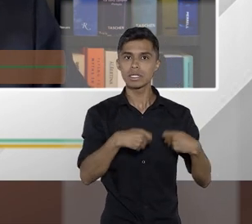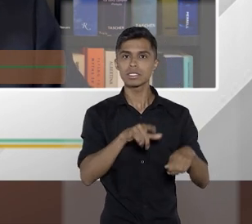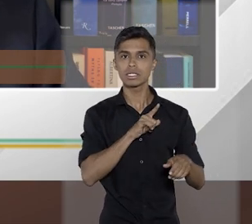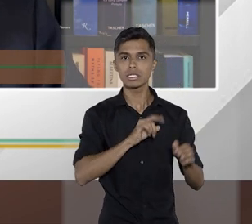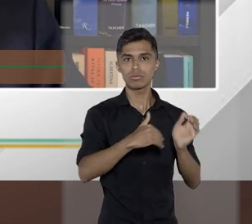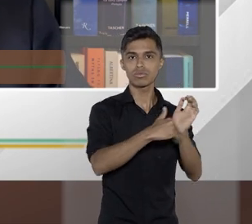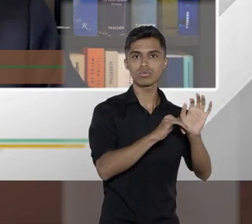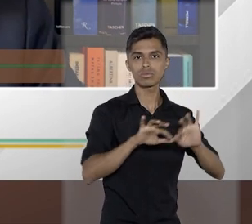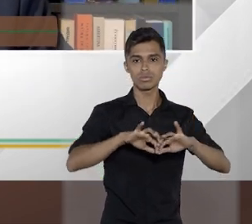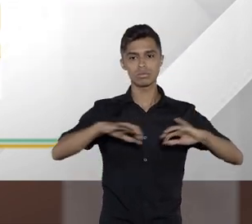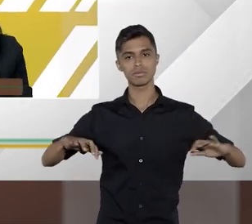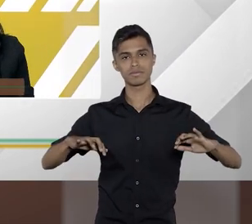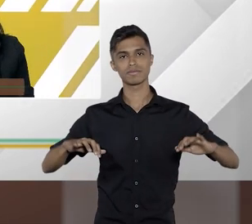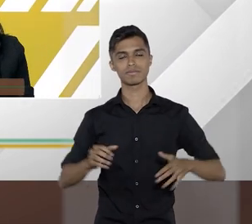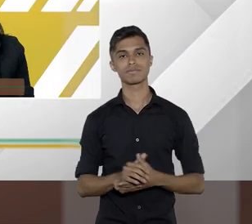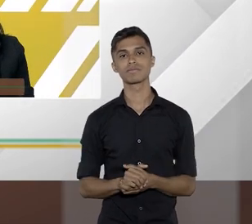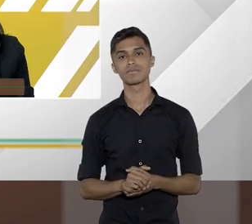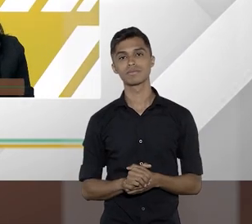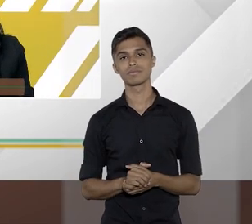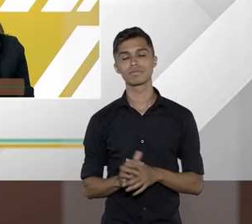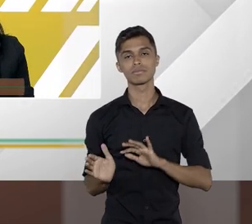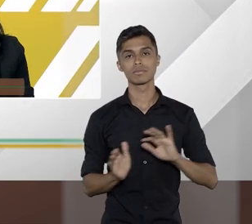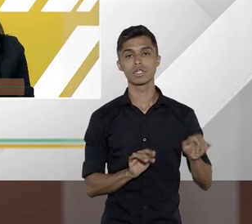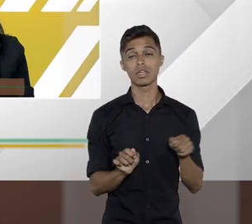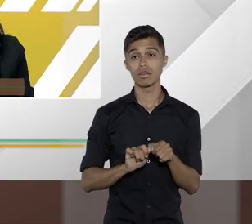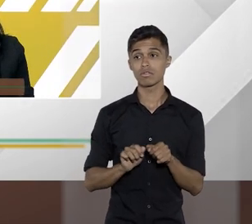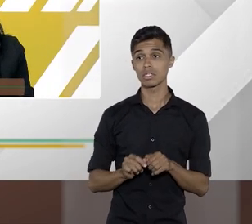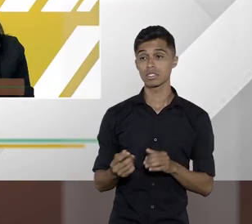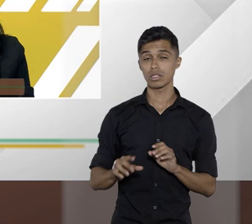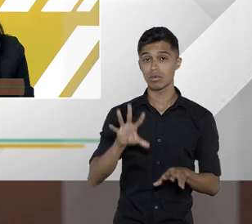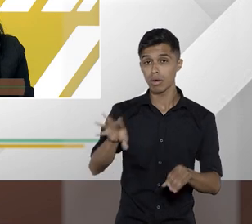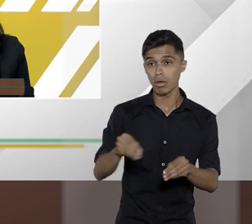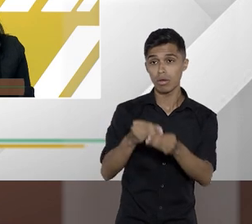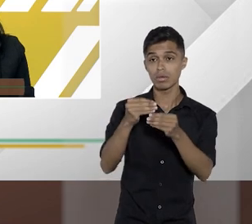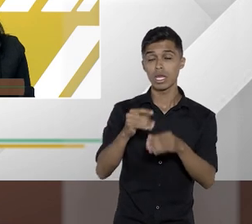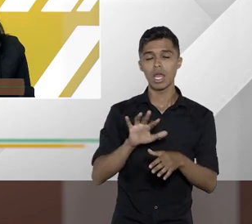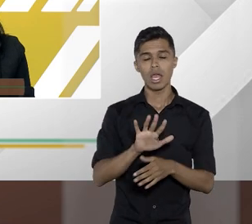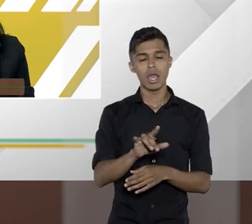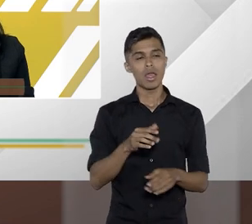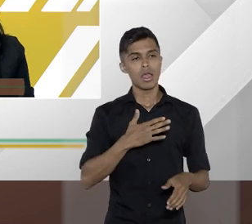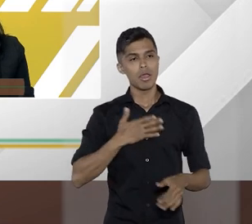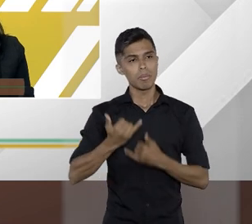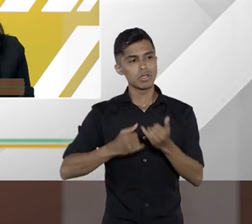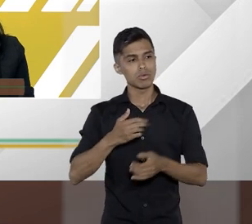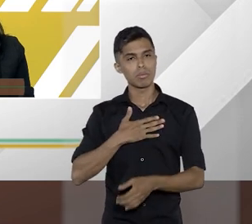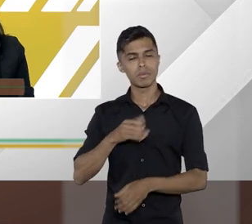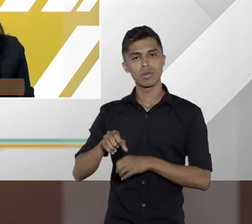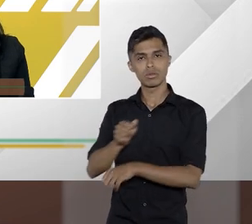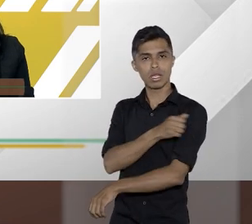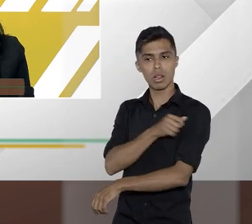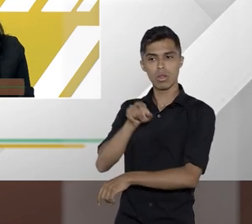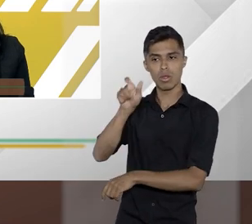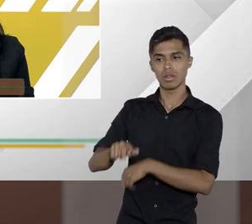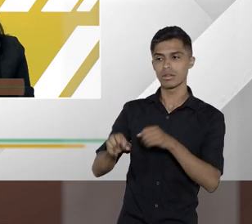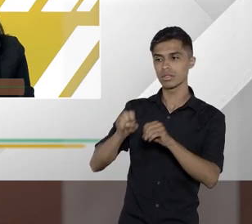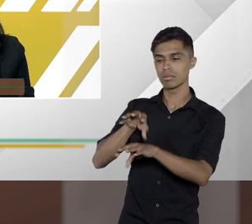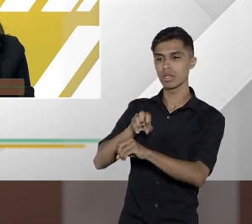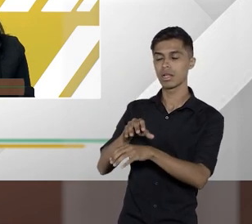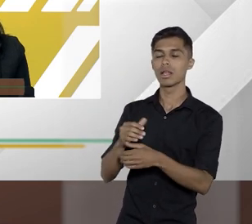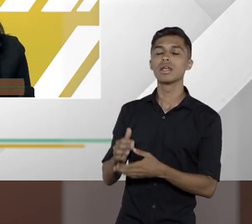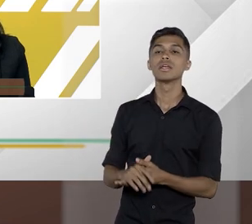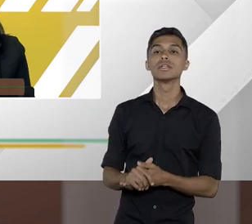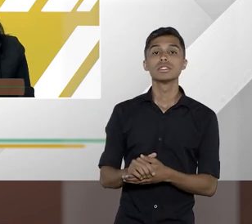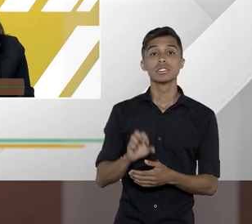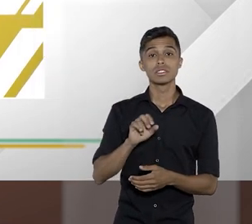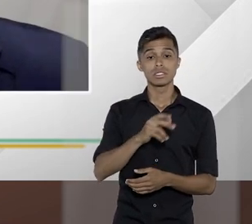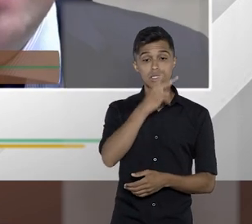bancário. Até fazendo um parênteses, professor Jonathan, eu sempre brinco com meus alunos, se determinada pessoa trair o